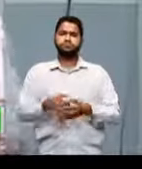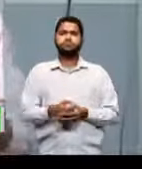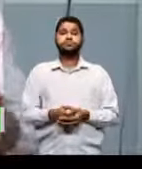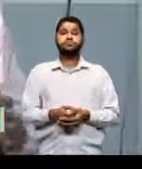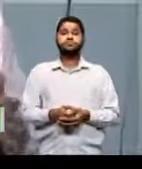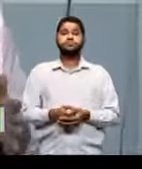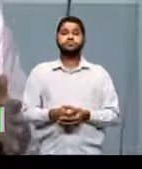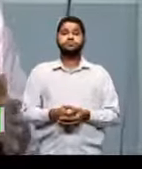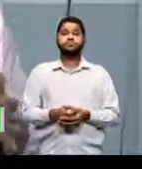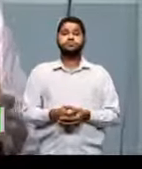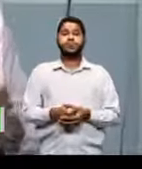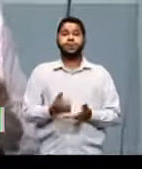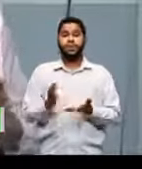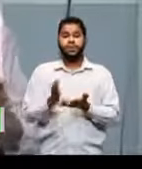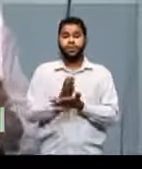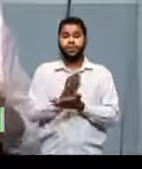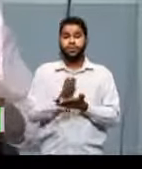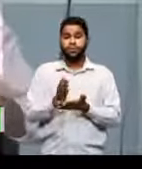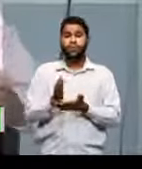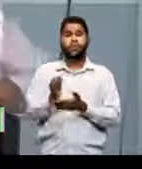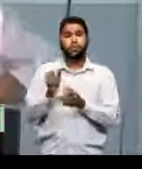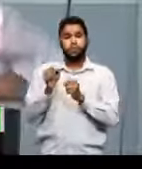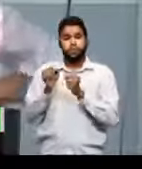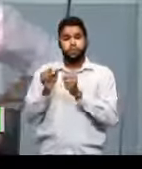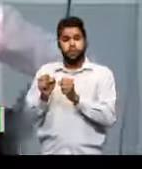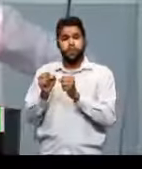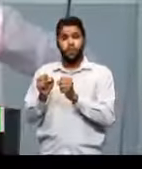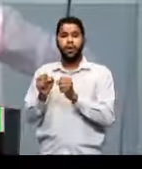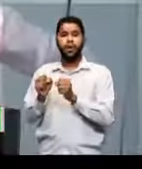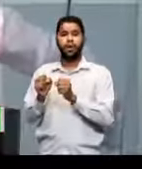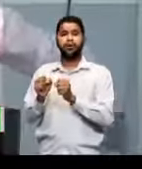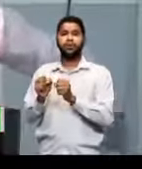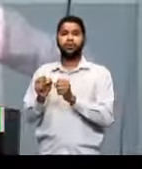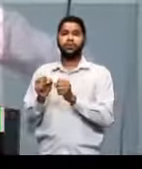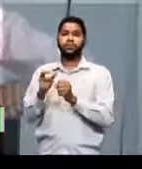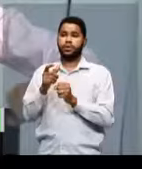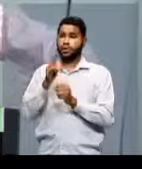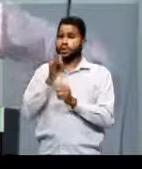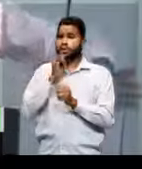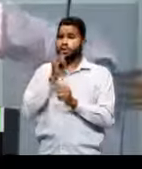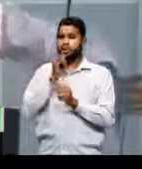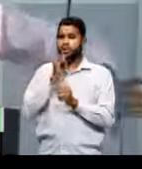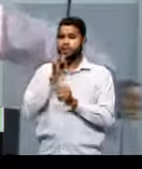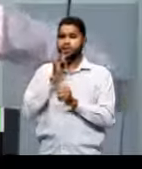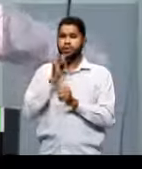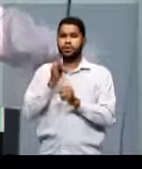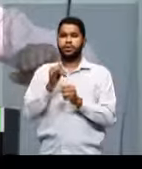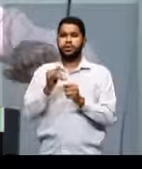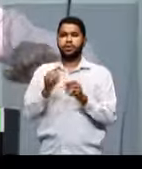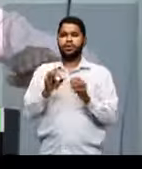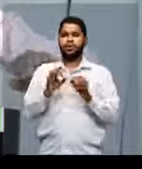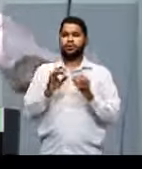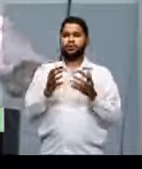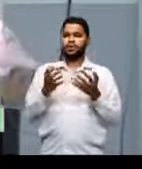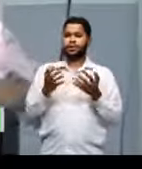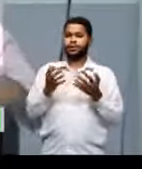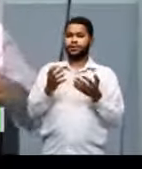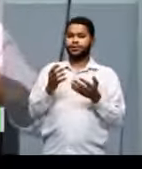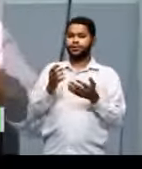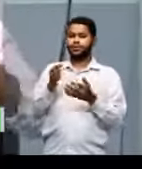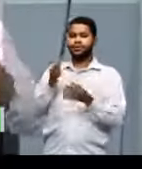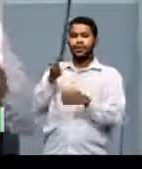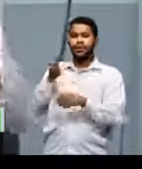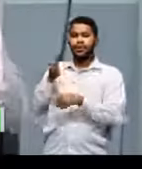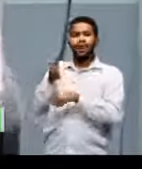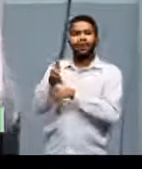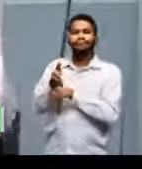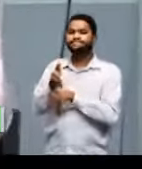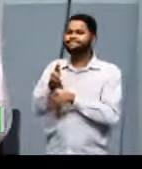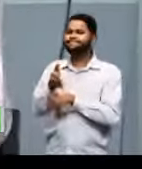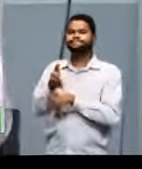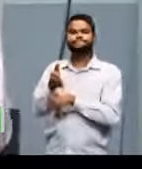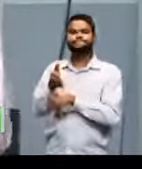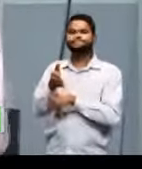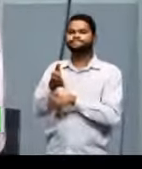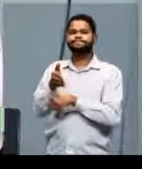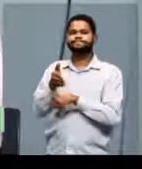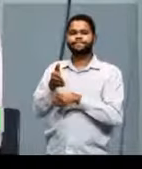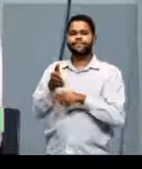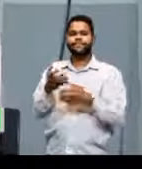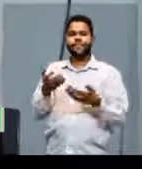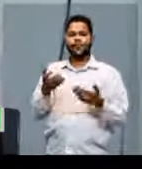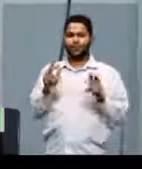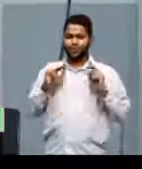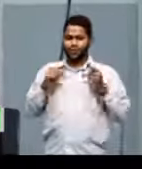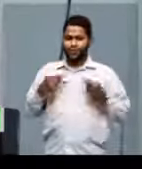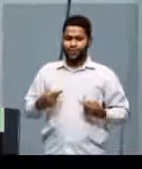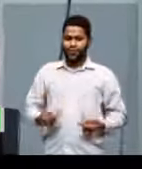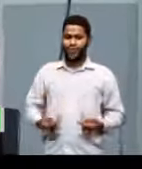parte desses seres humanos pode ser alijada ou seja distanciada daquilo que o compõe como